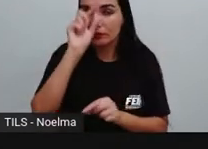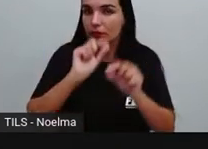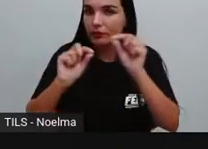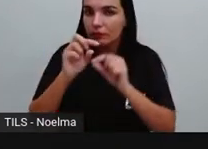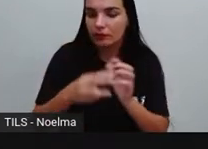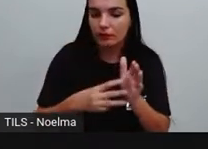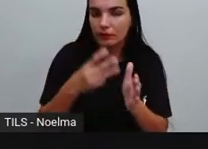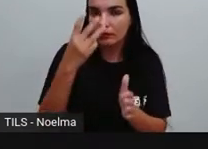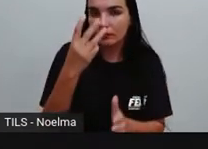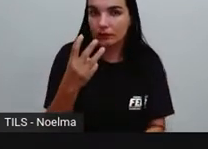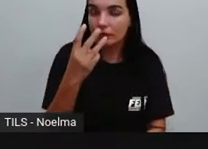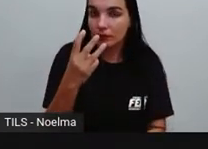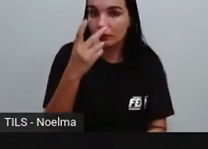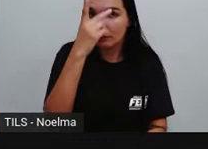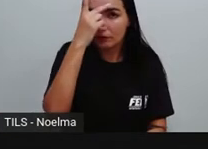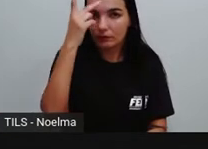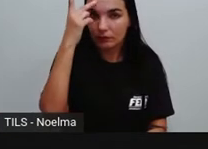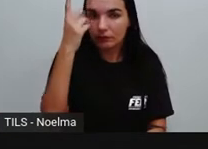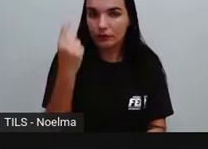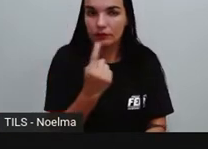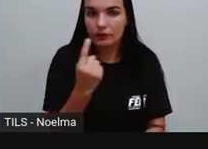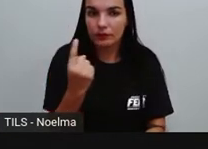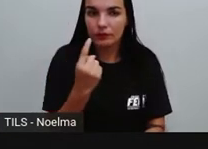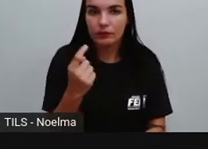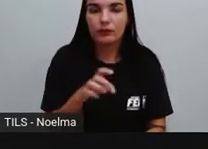singular é ele ou ela, certo?